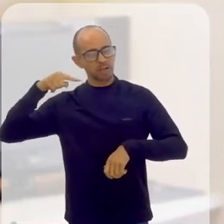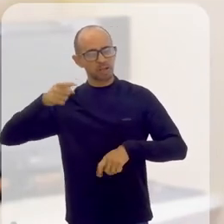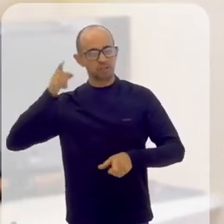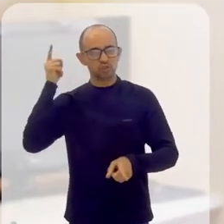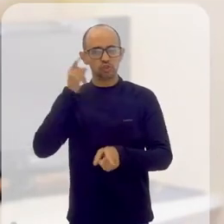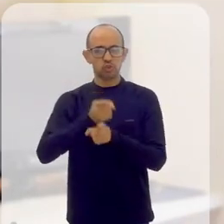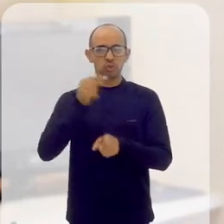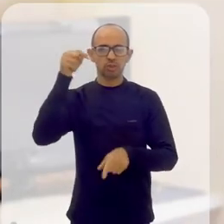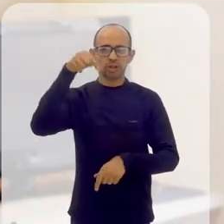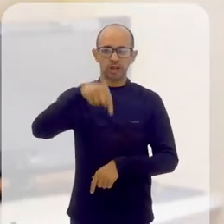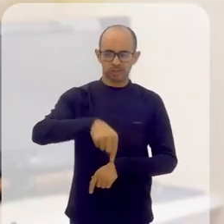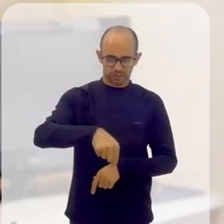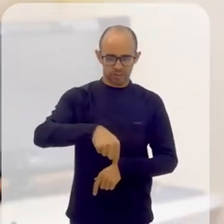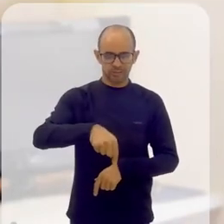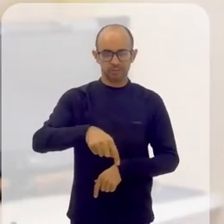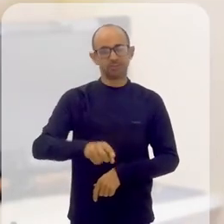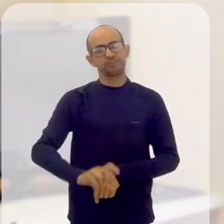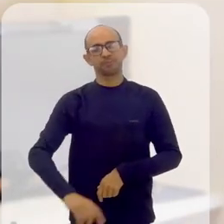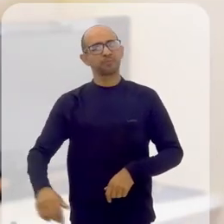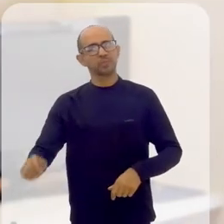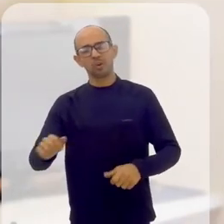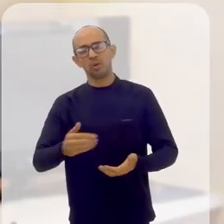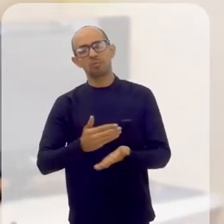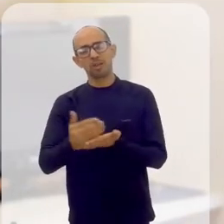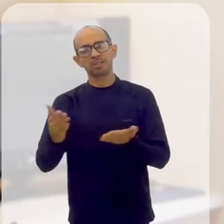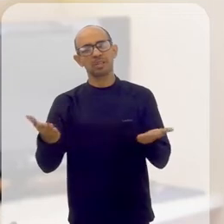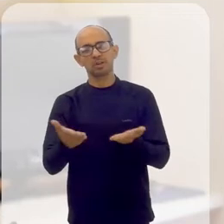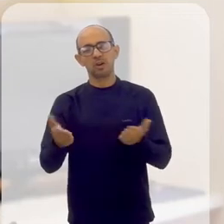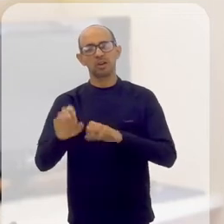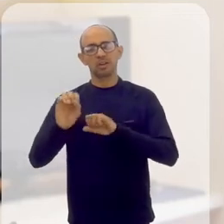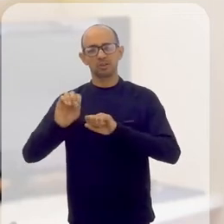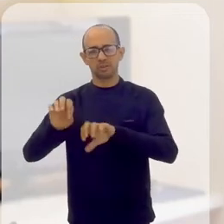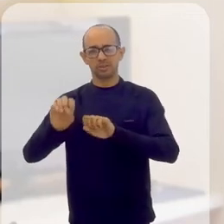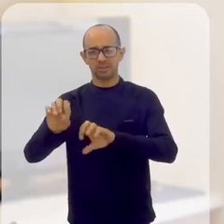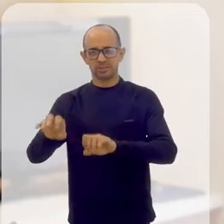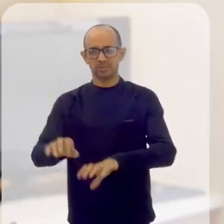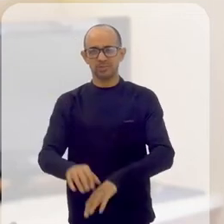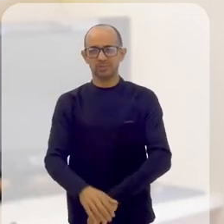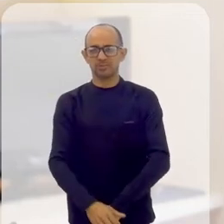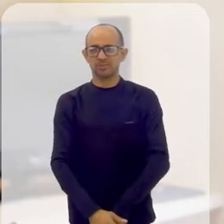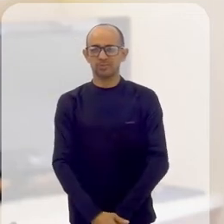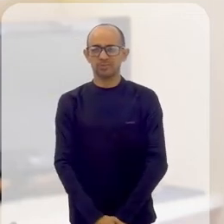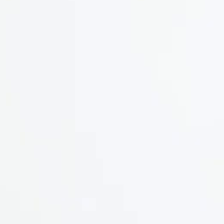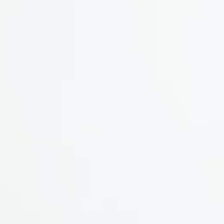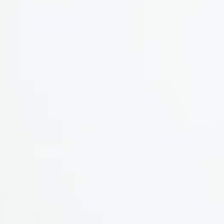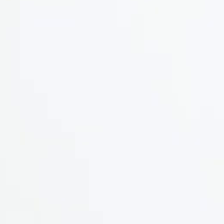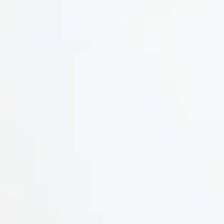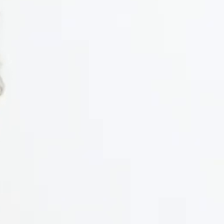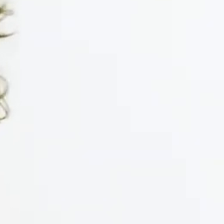nós temos um encontro. Então prepare-se, está no ar o Educação!